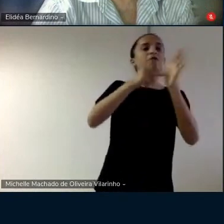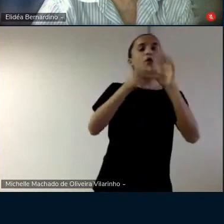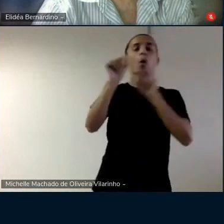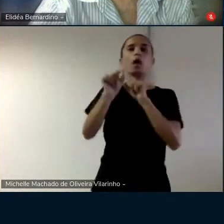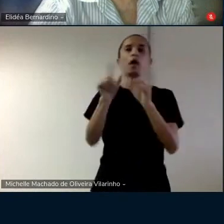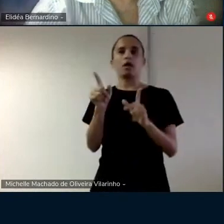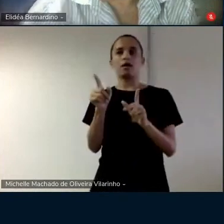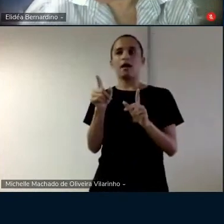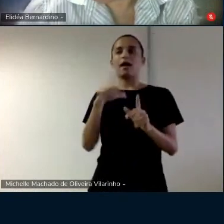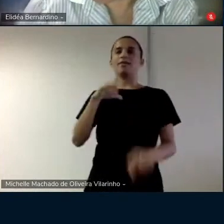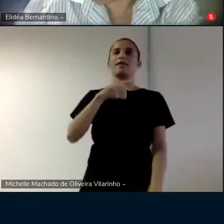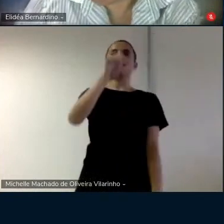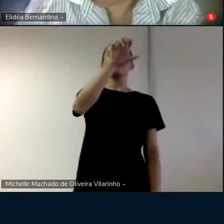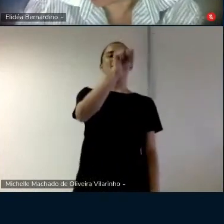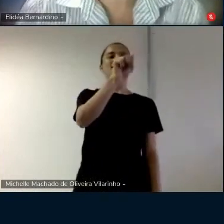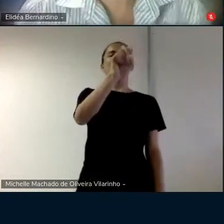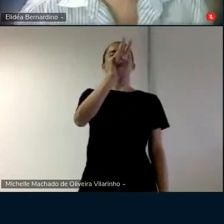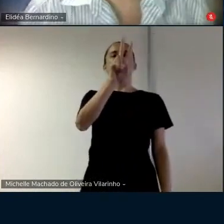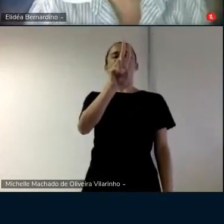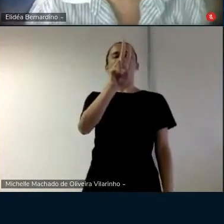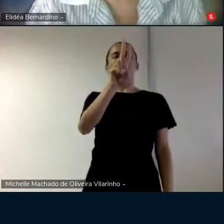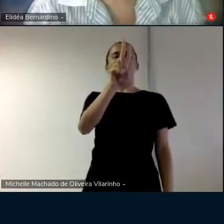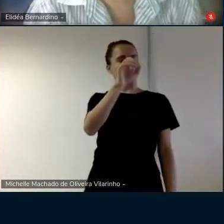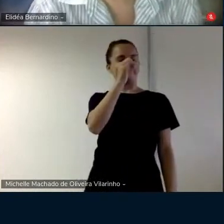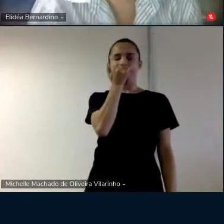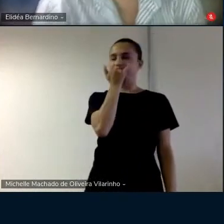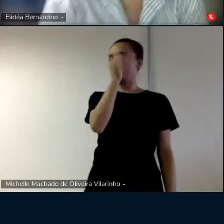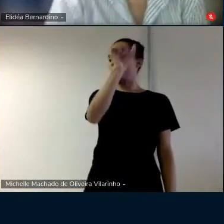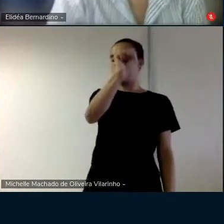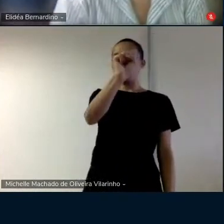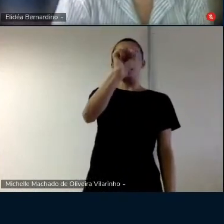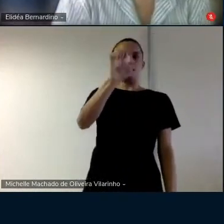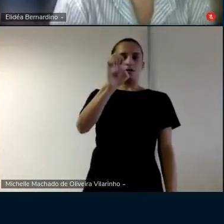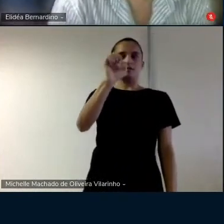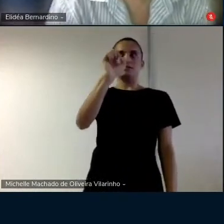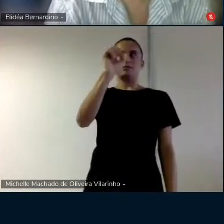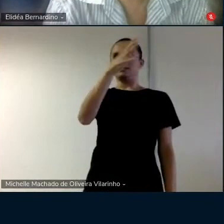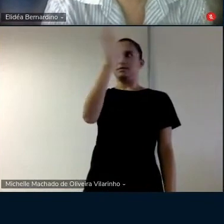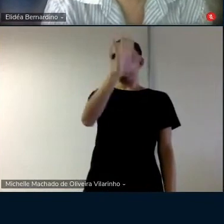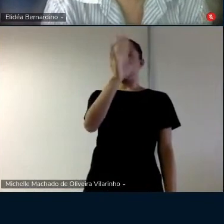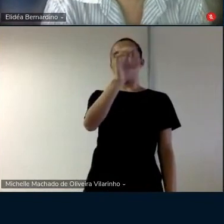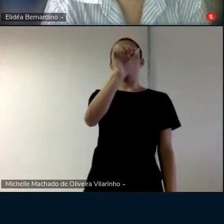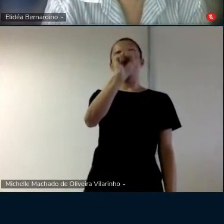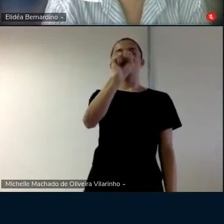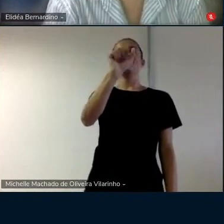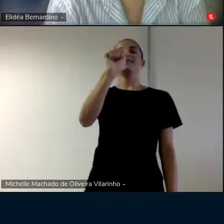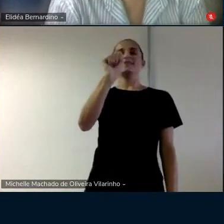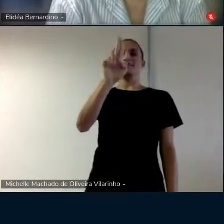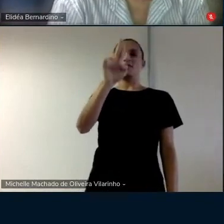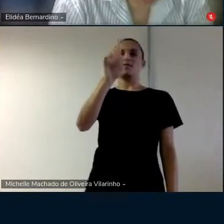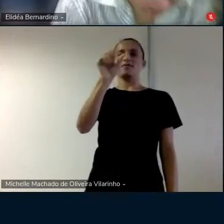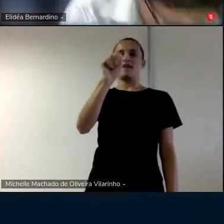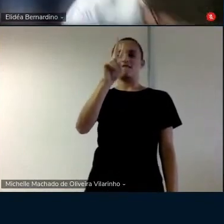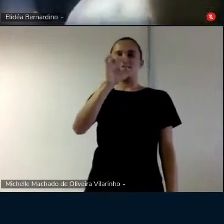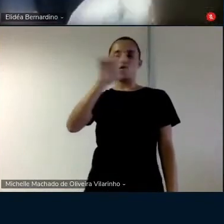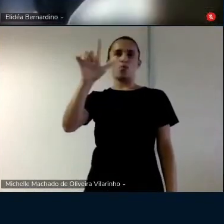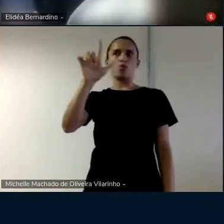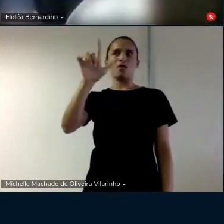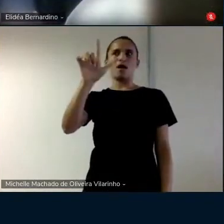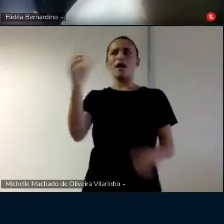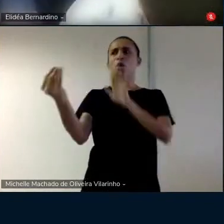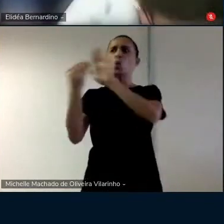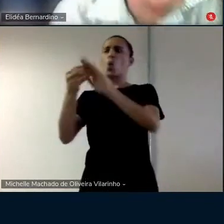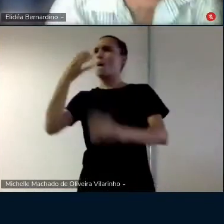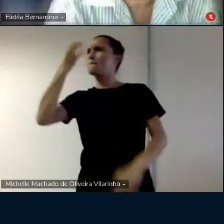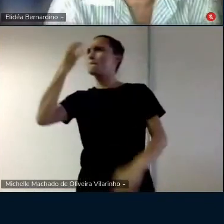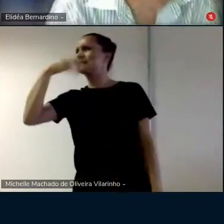você tem saudável associado a uma maçã também acho que é é bem é ter meio cuidado com isso né é tão